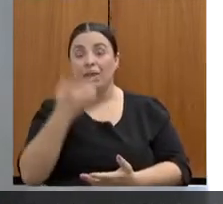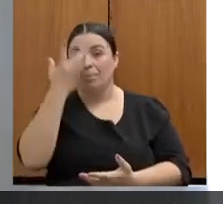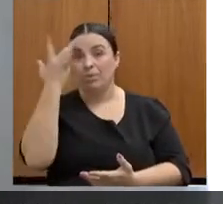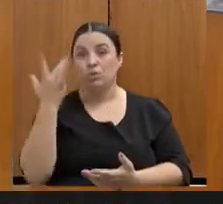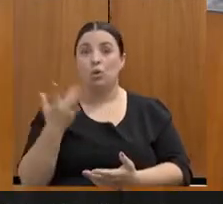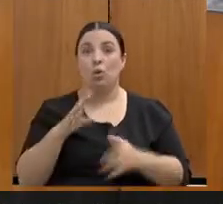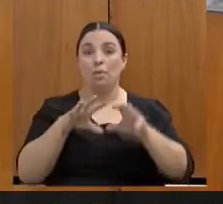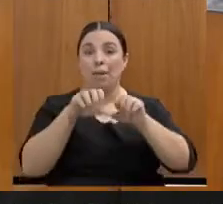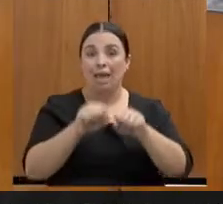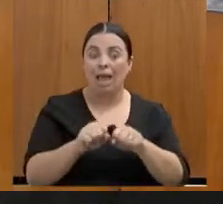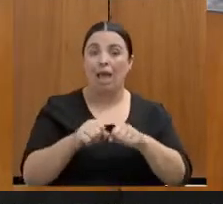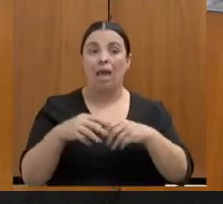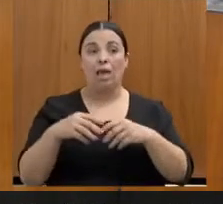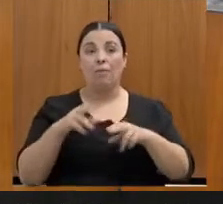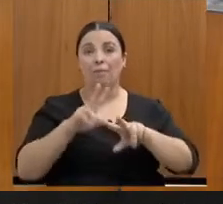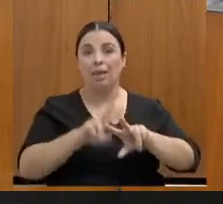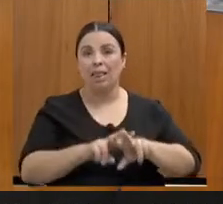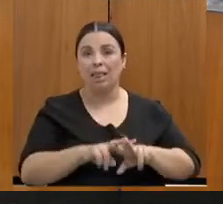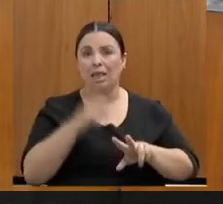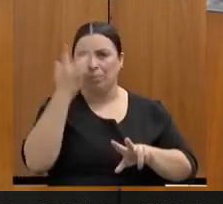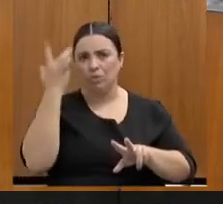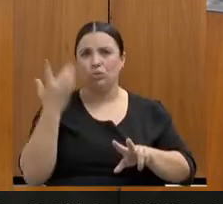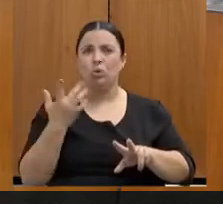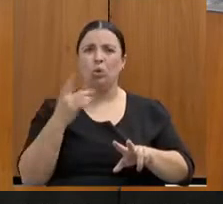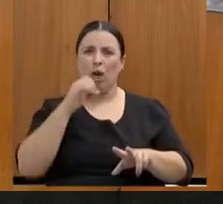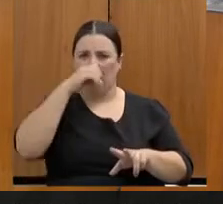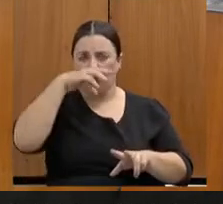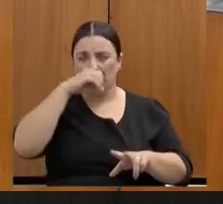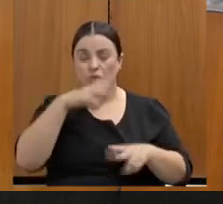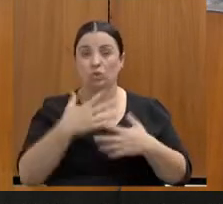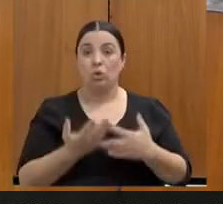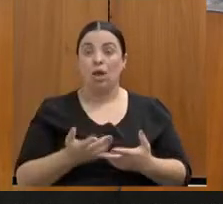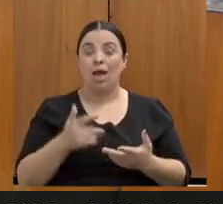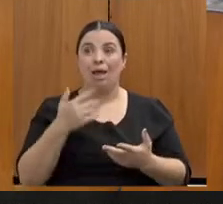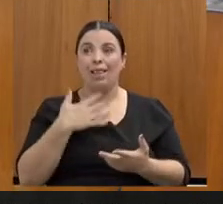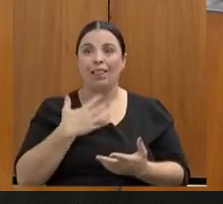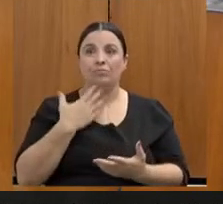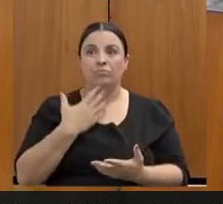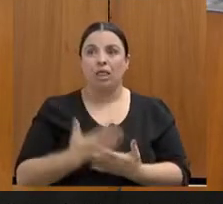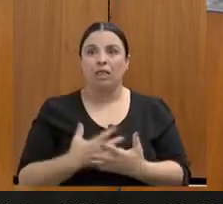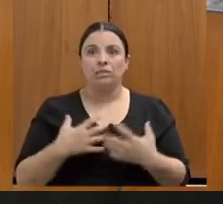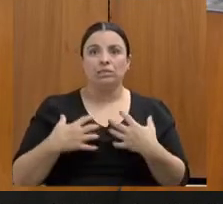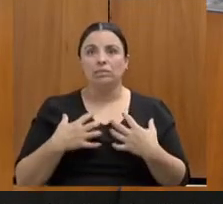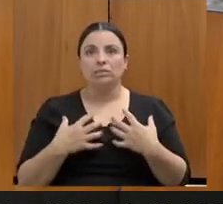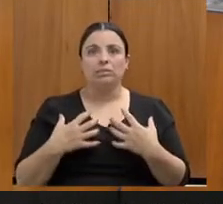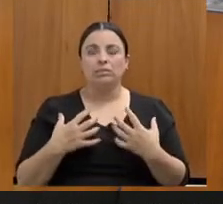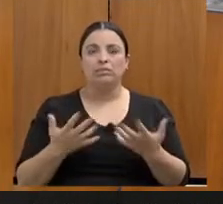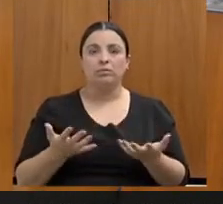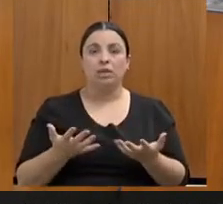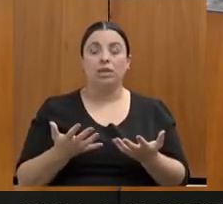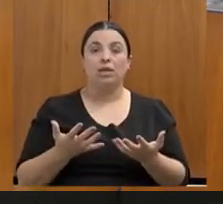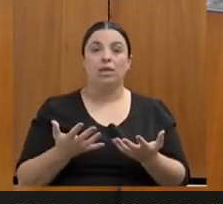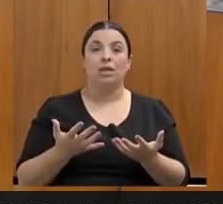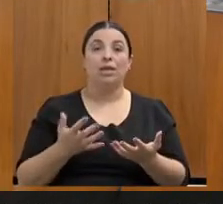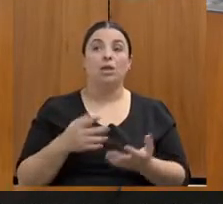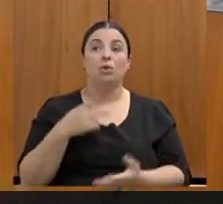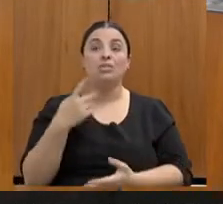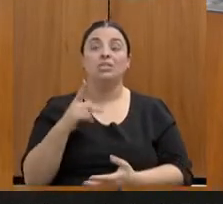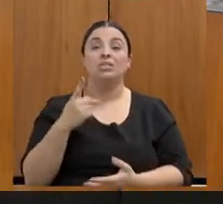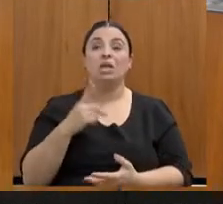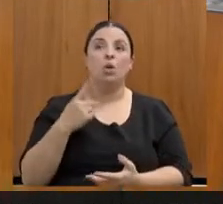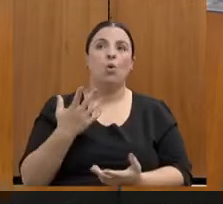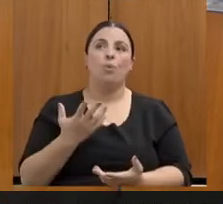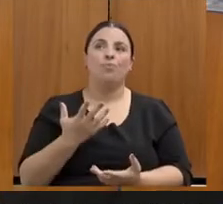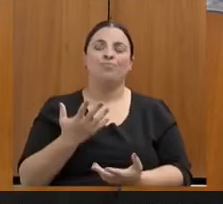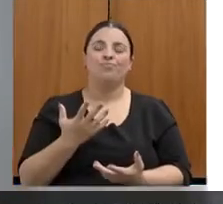flagrante, ela também é... O atendimento dela não é priorizado como num caso de